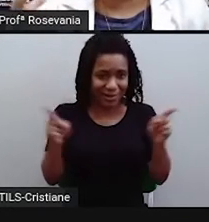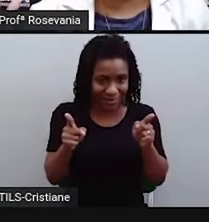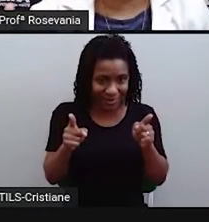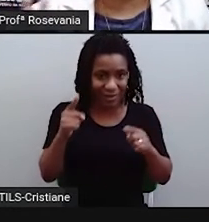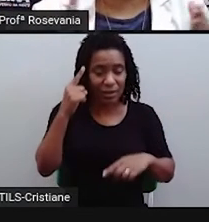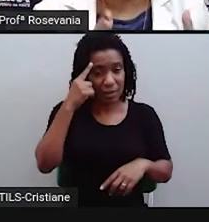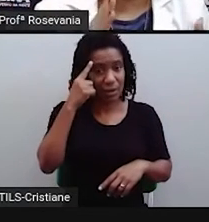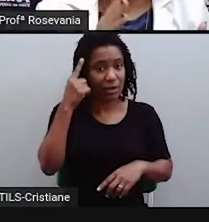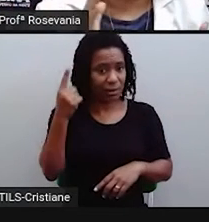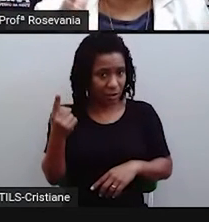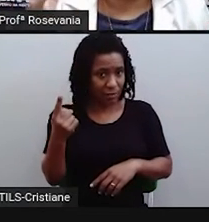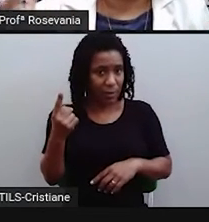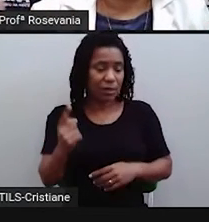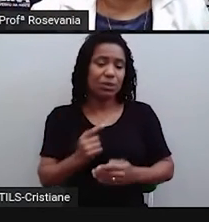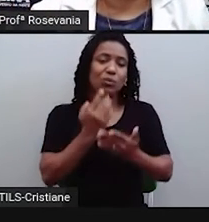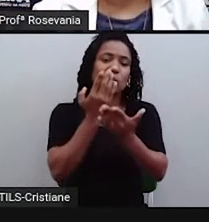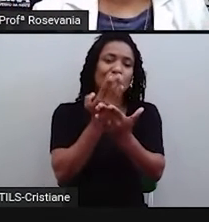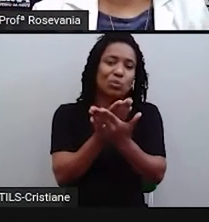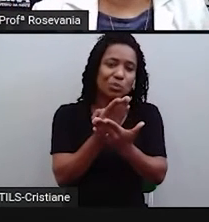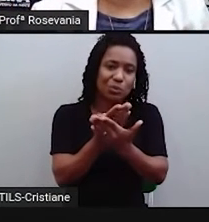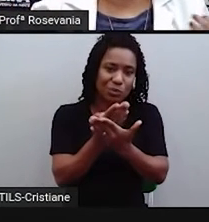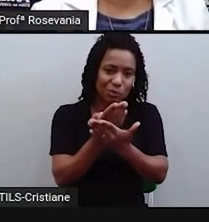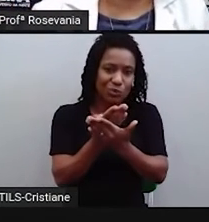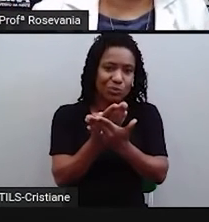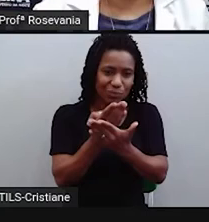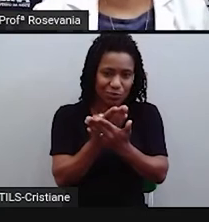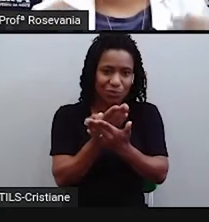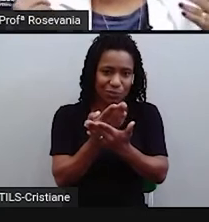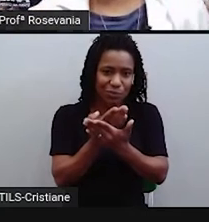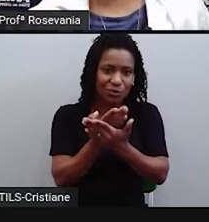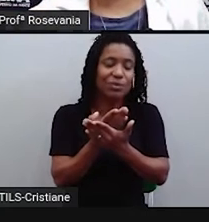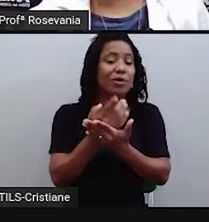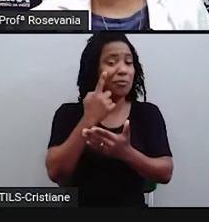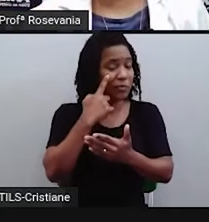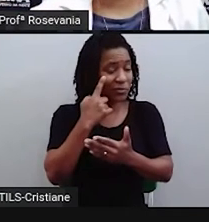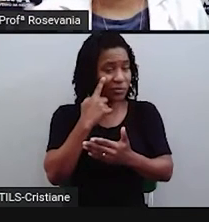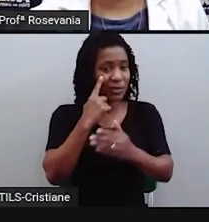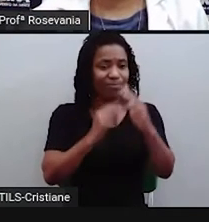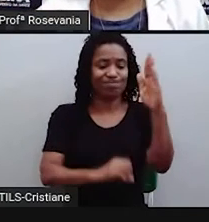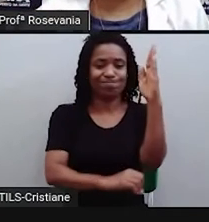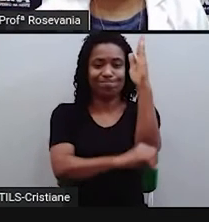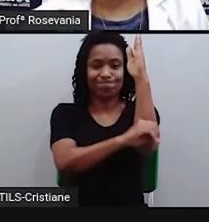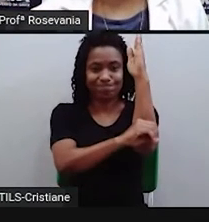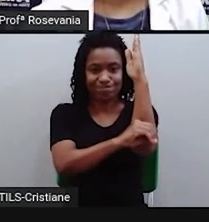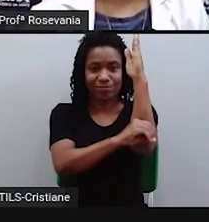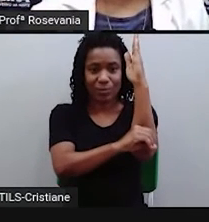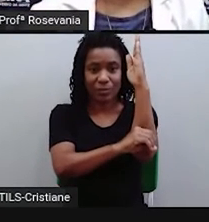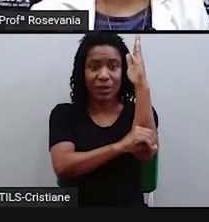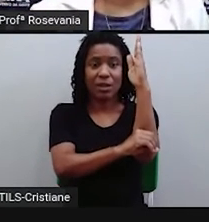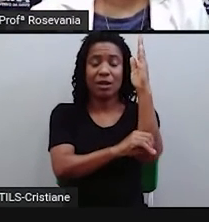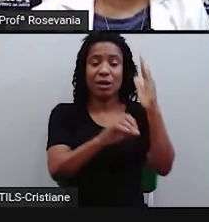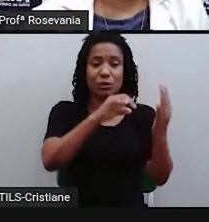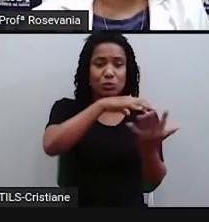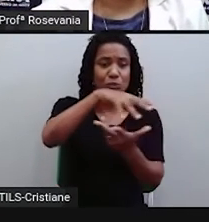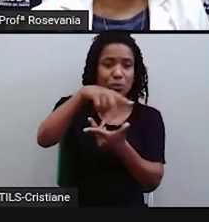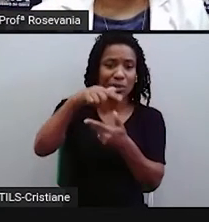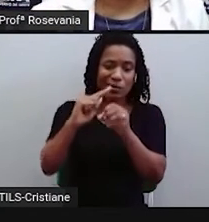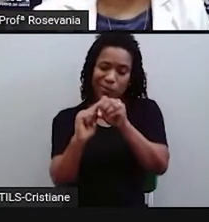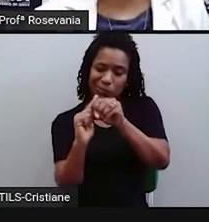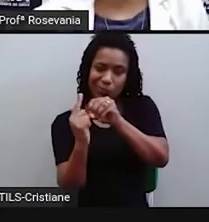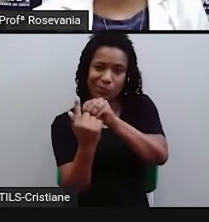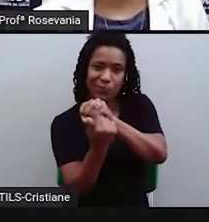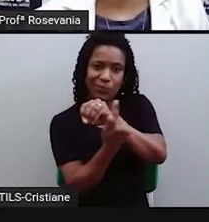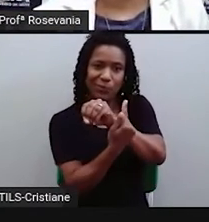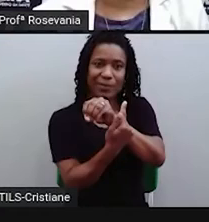estudo que é feito dessa divisãozinha, usando os graus, ele tem avançado muito. Então, o que são, né? Essas